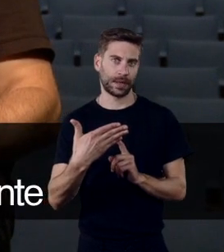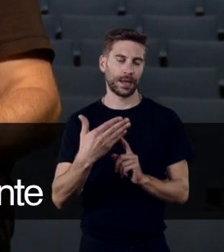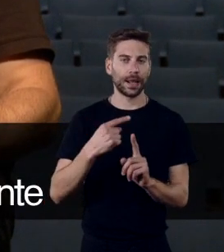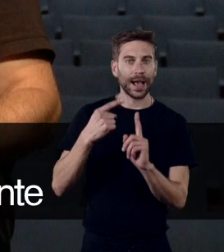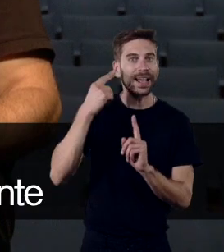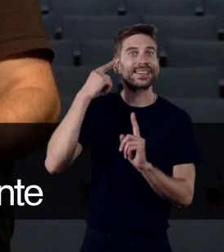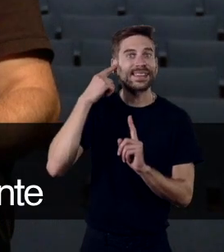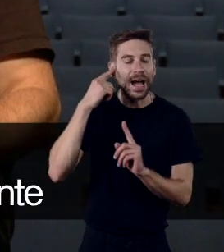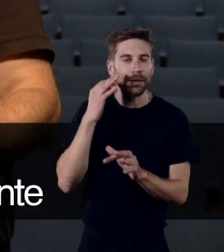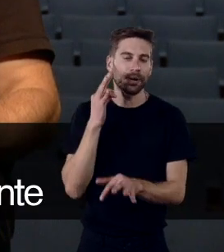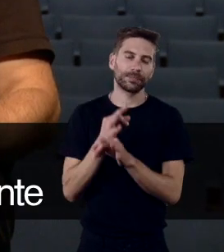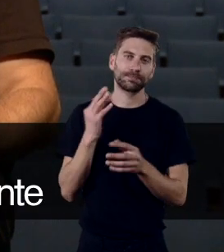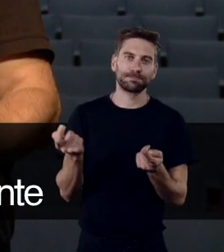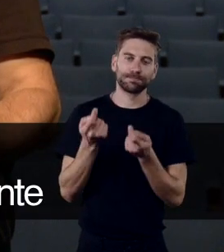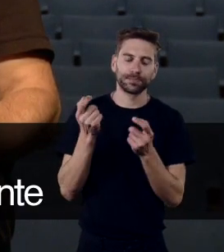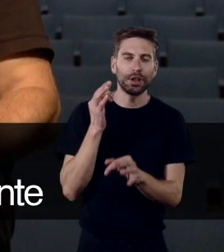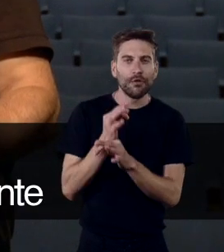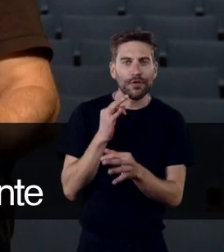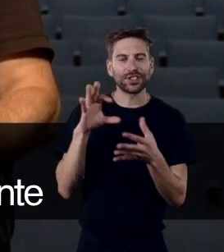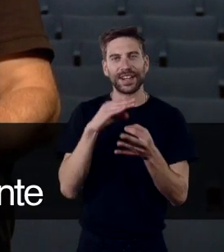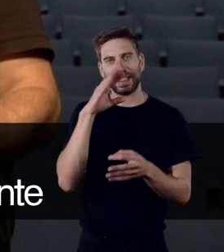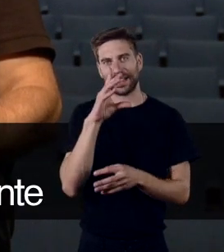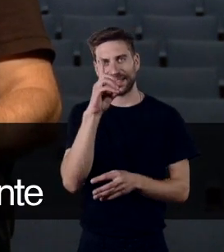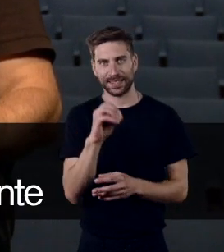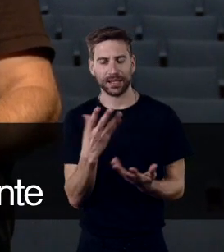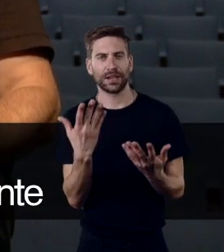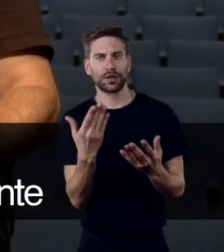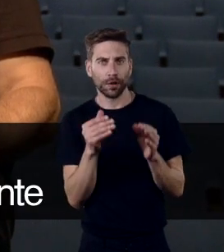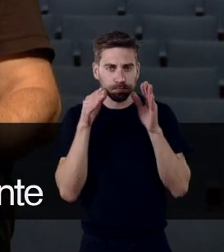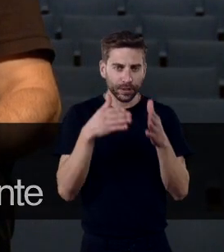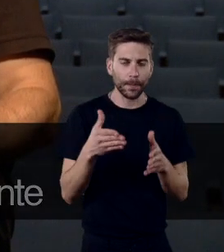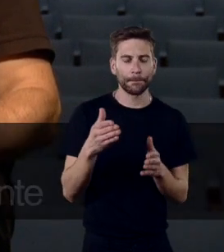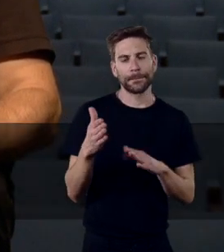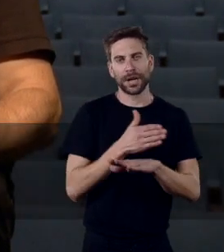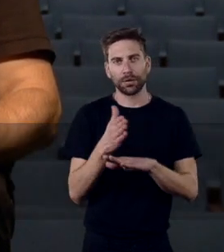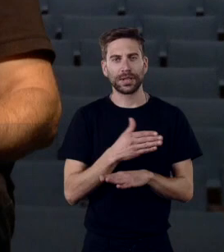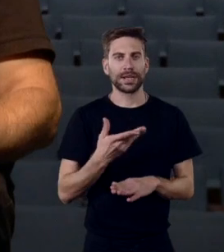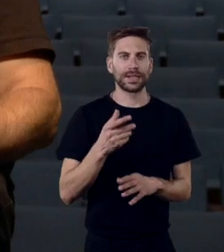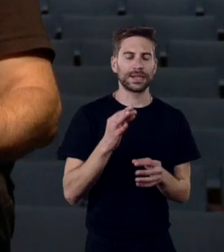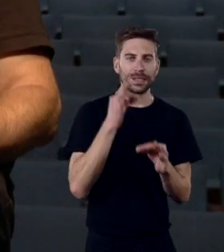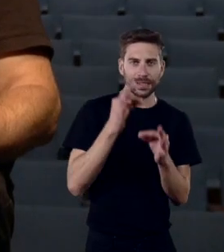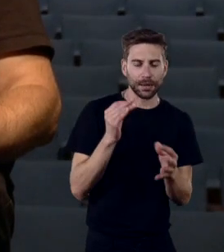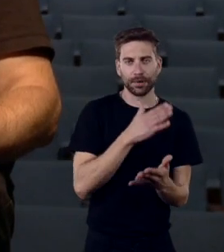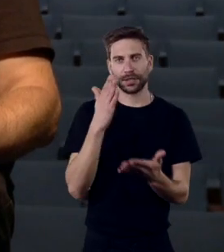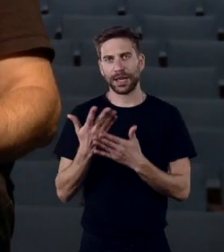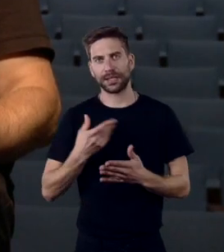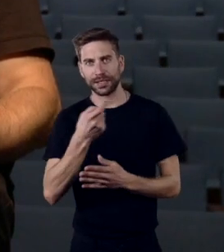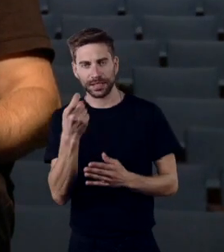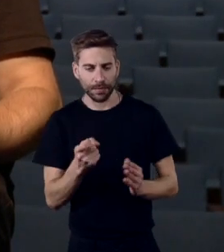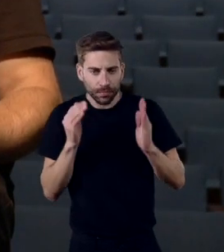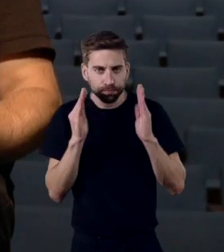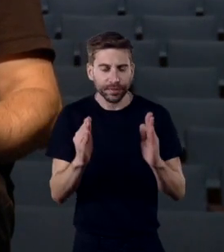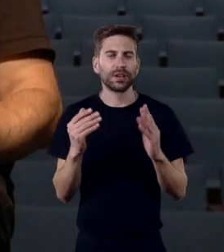60 anos, e, portanto, nós concentramos no período de setembro a dezembro um conjunto de eventos na área da música, na área